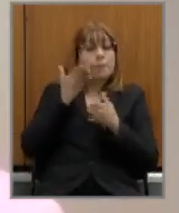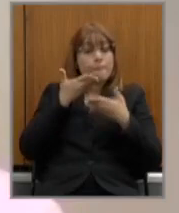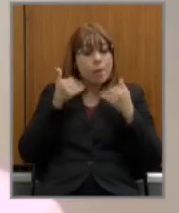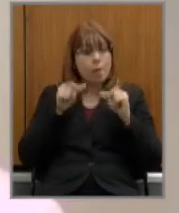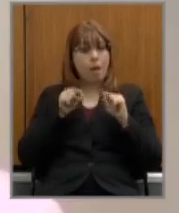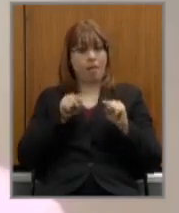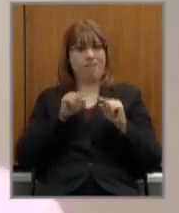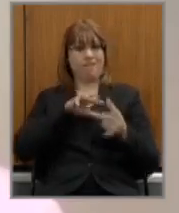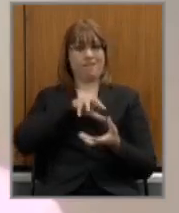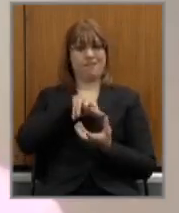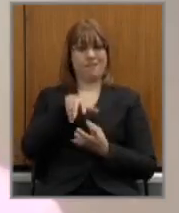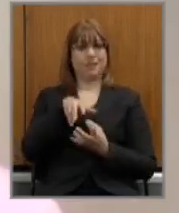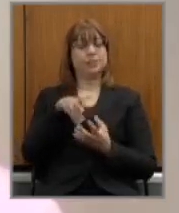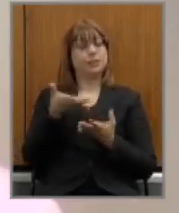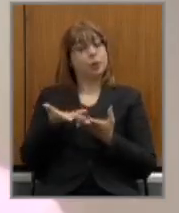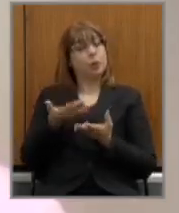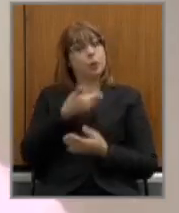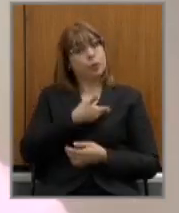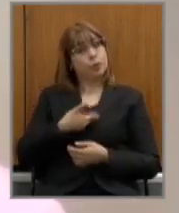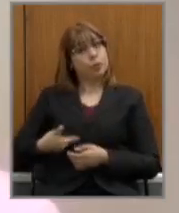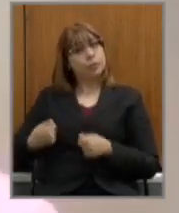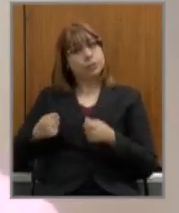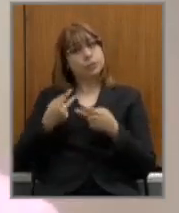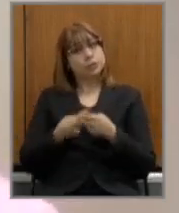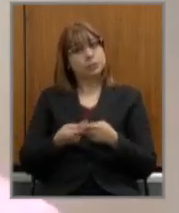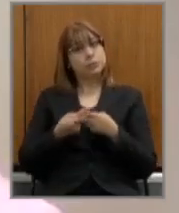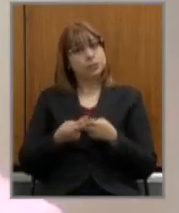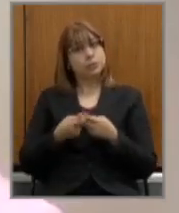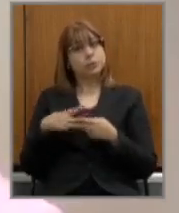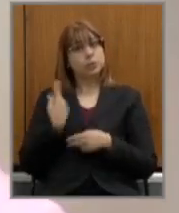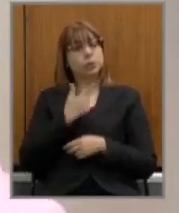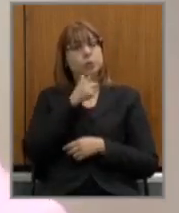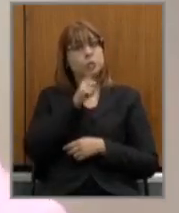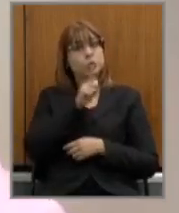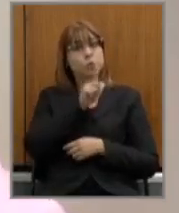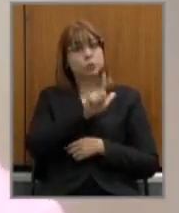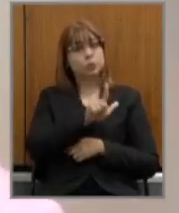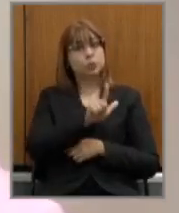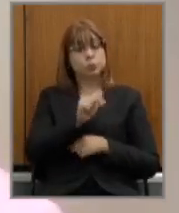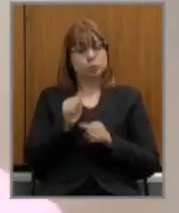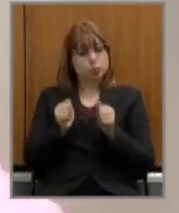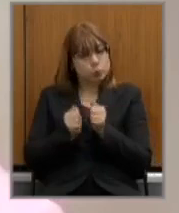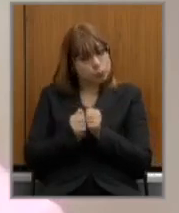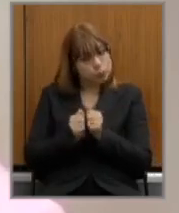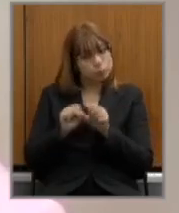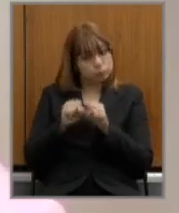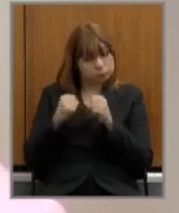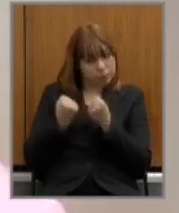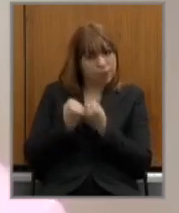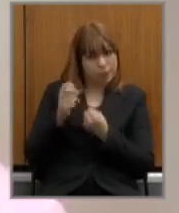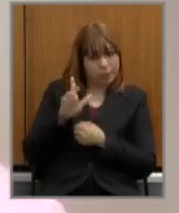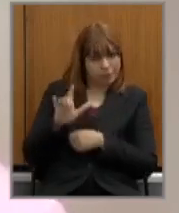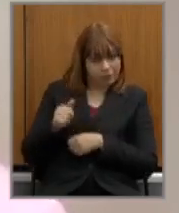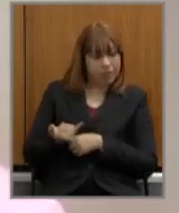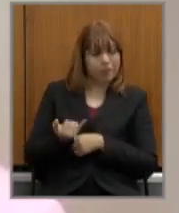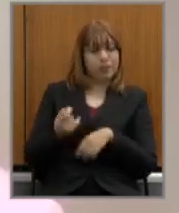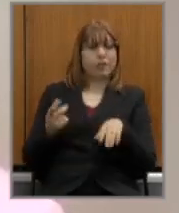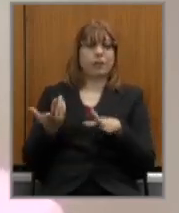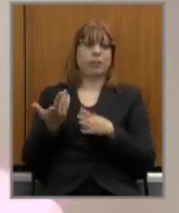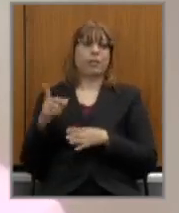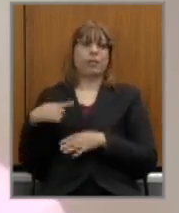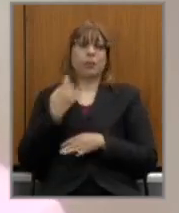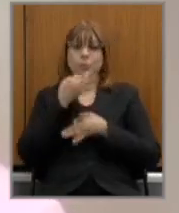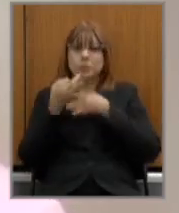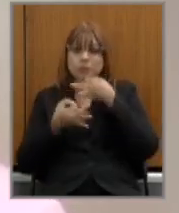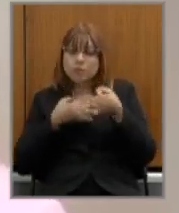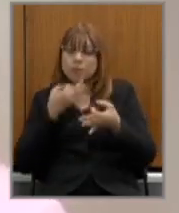então que o governo tenha paciência para que a gente consiga encontrar com esse seminário com todas as nossas intervenções a